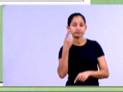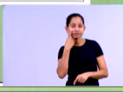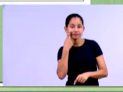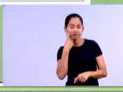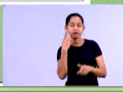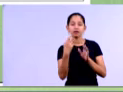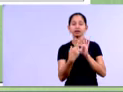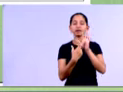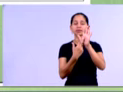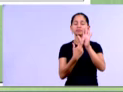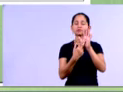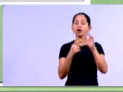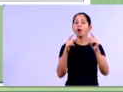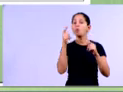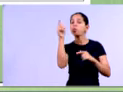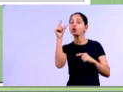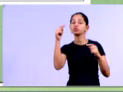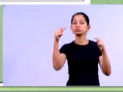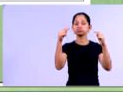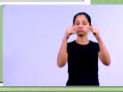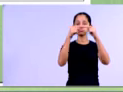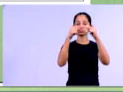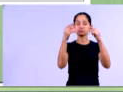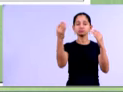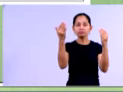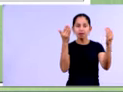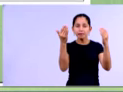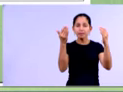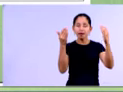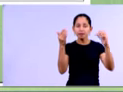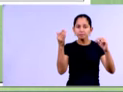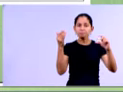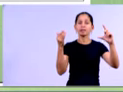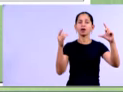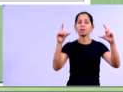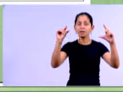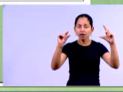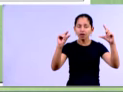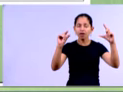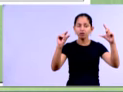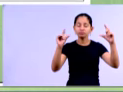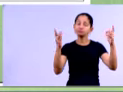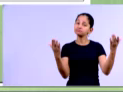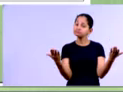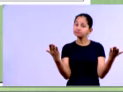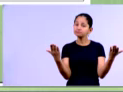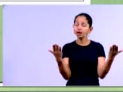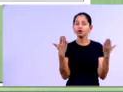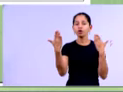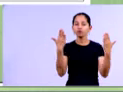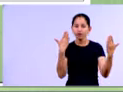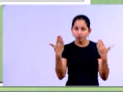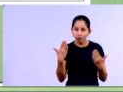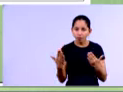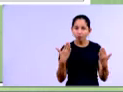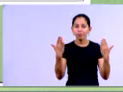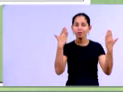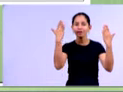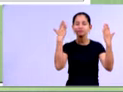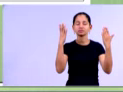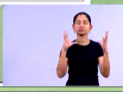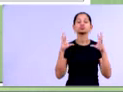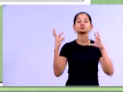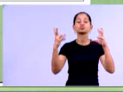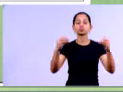2013 foi menor, né? 24,84. E em 2012, 26%, né? Foi maior. Então, perceba que em 2013